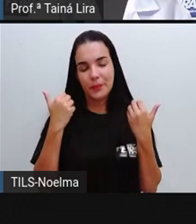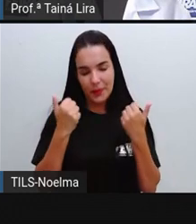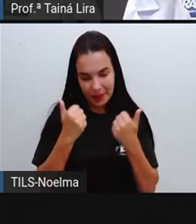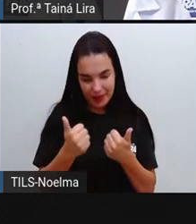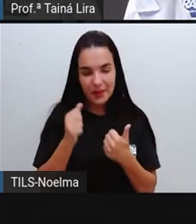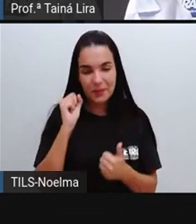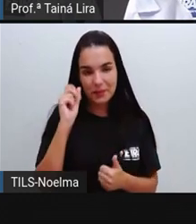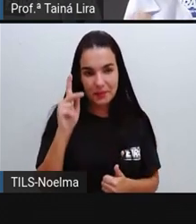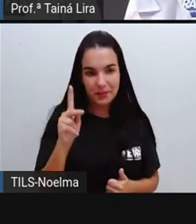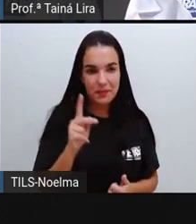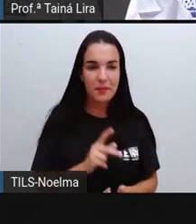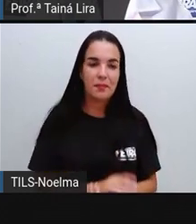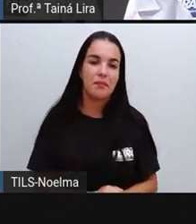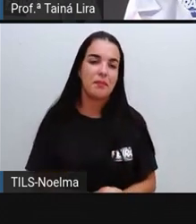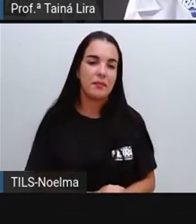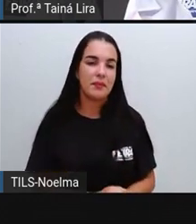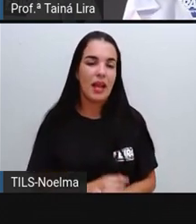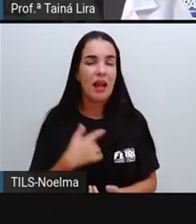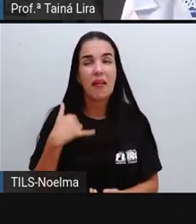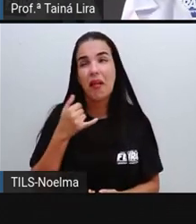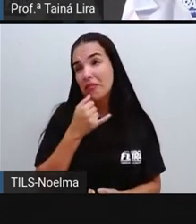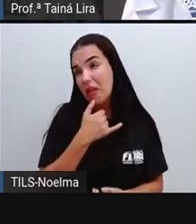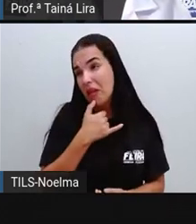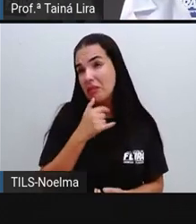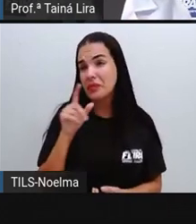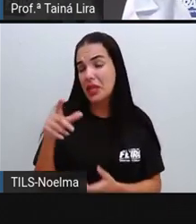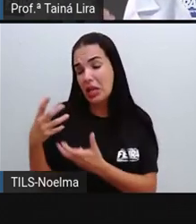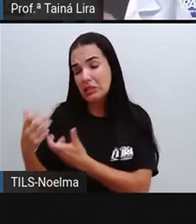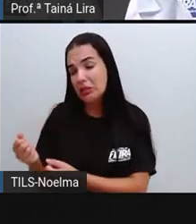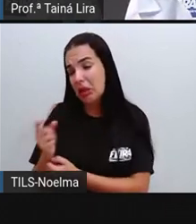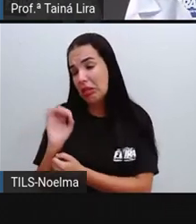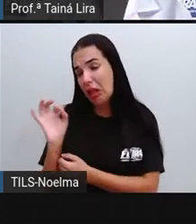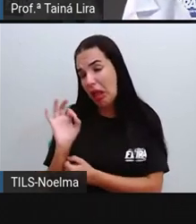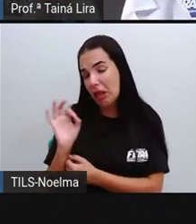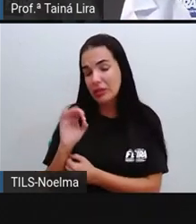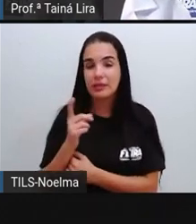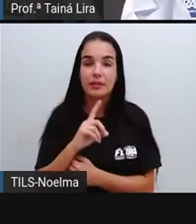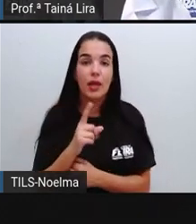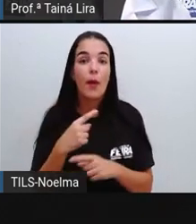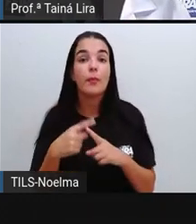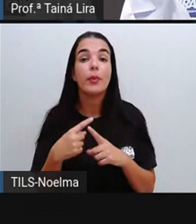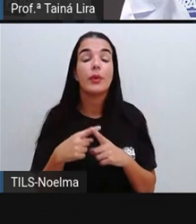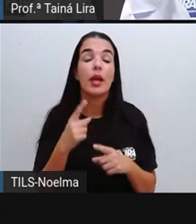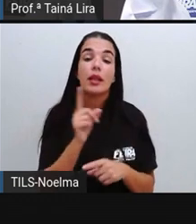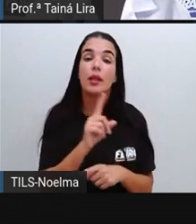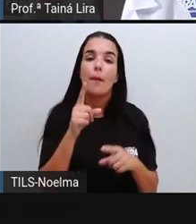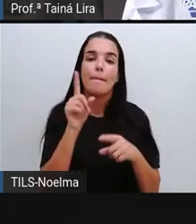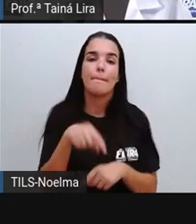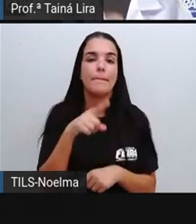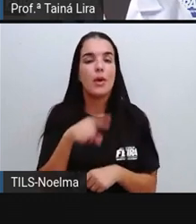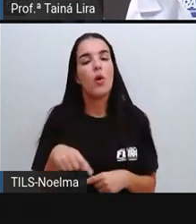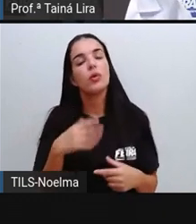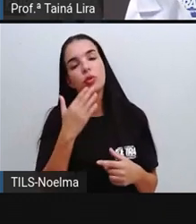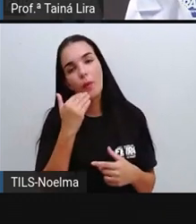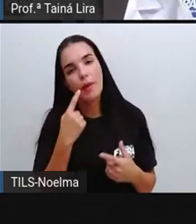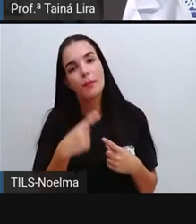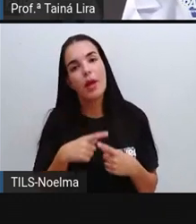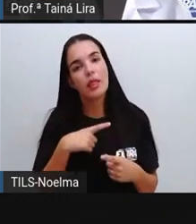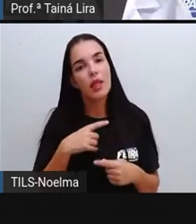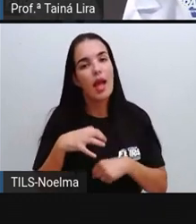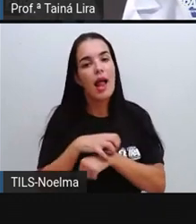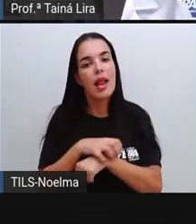boa vontade, poxa, fulano não aceitou o bolo, não é porque ele não quis, é porque muitas vezes ele não pode comer.